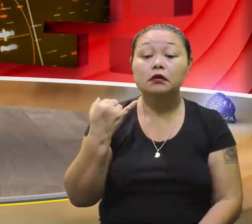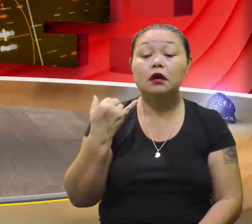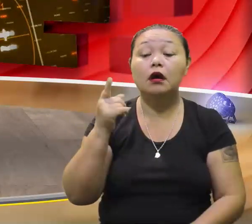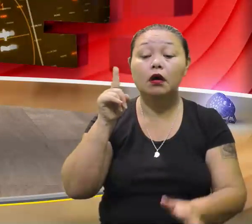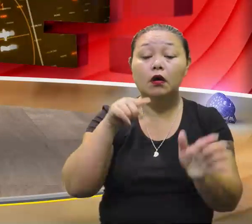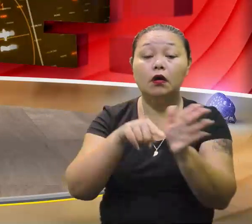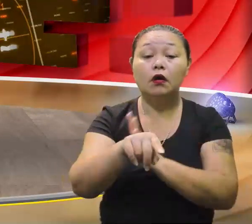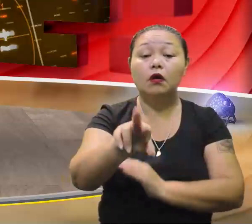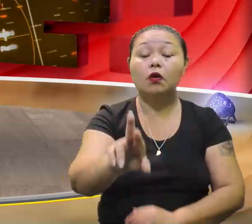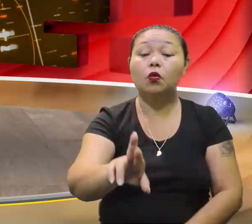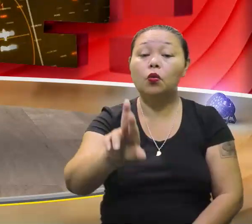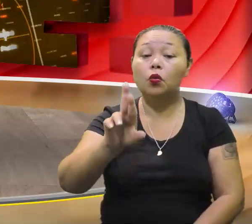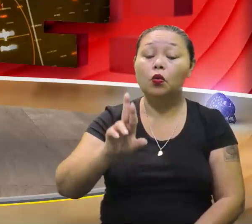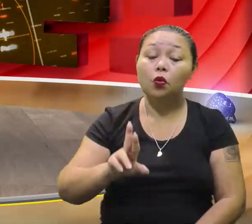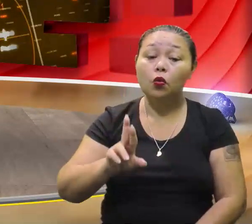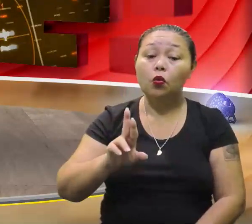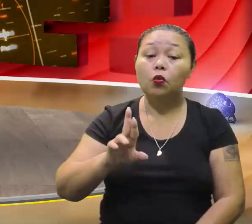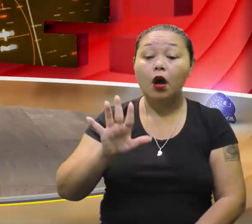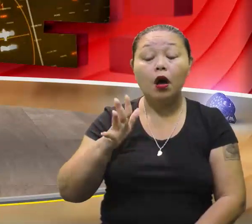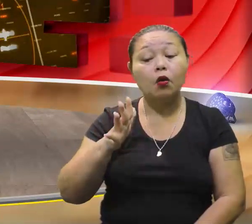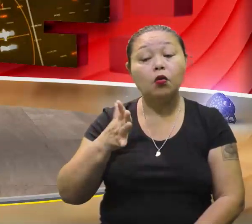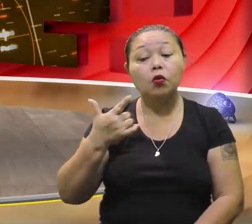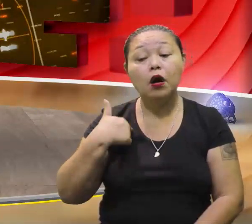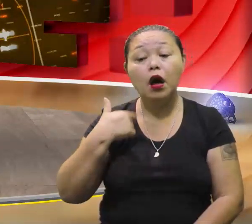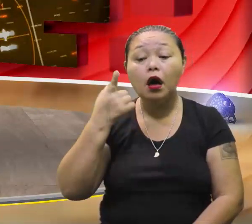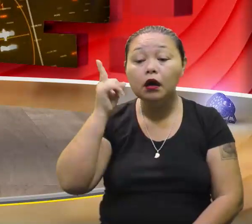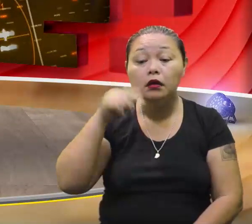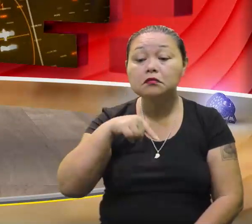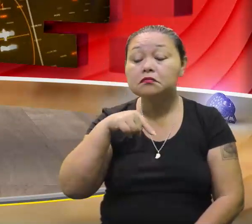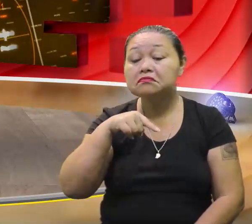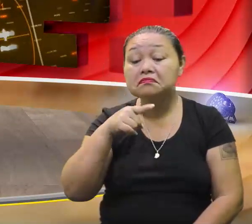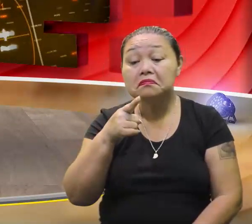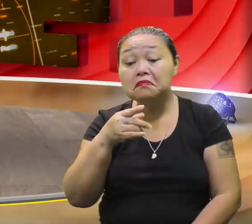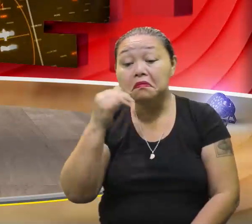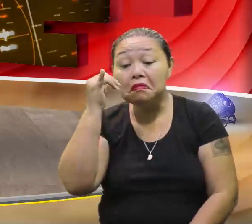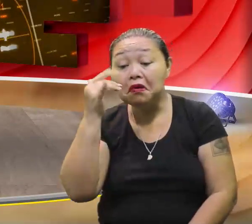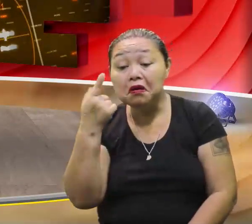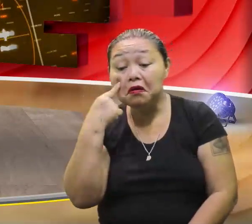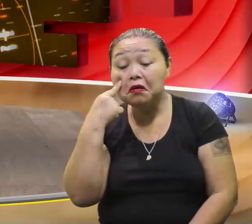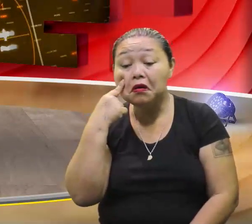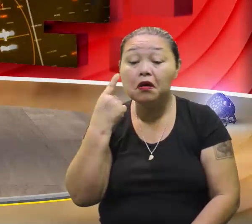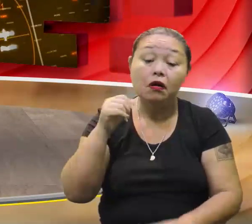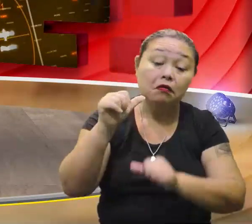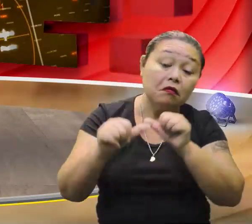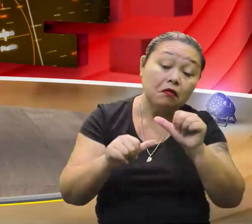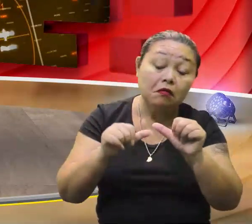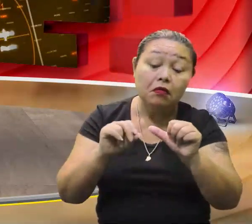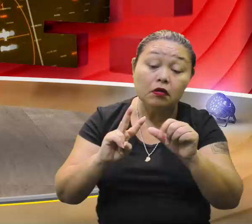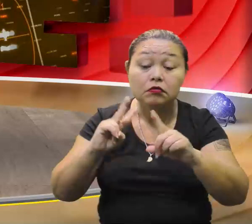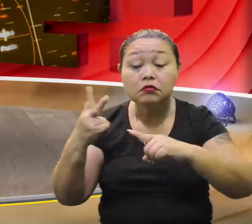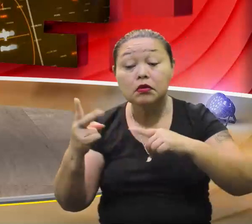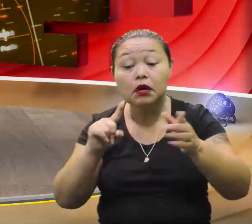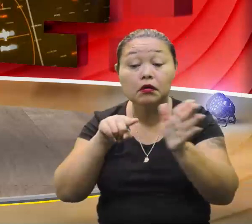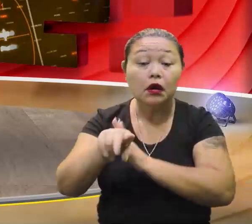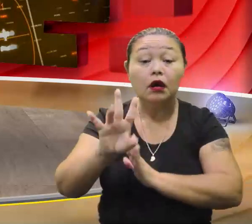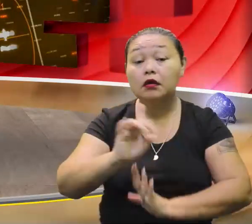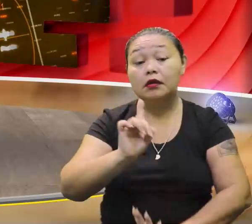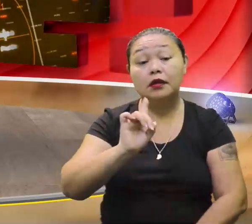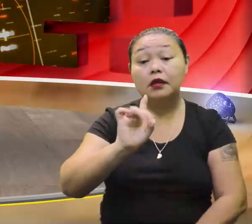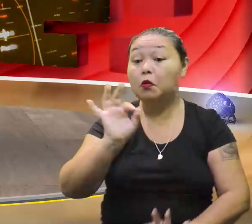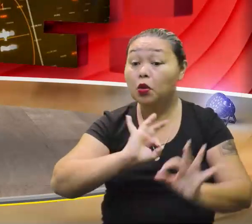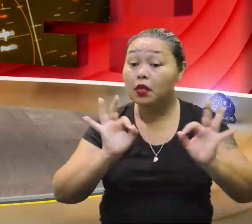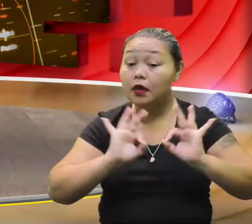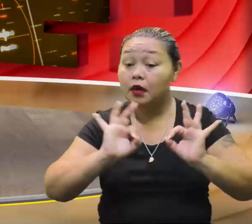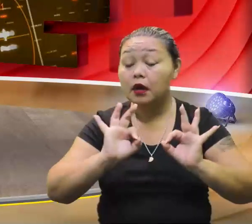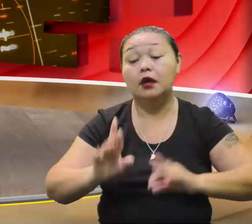quiz teve uma questão que aparentemente era muito besta. Ah, não sei o que, muda o sinal, muda a operação. Não muda